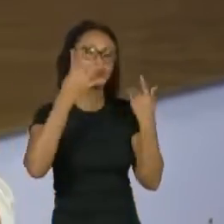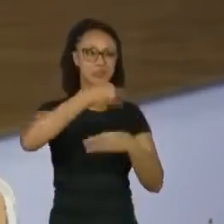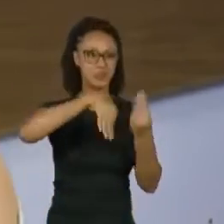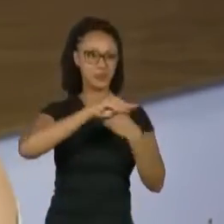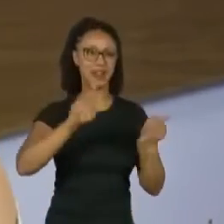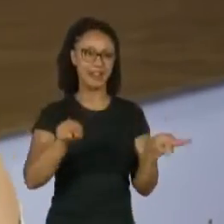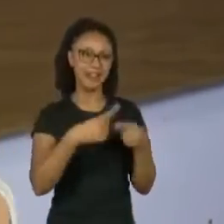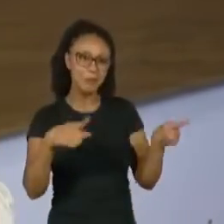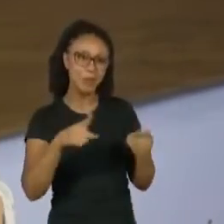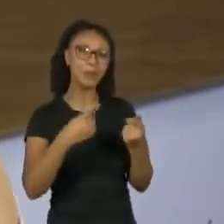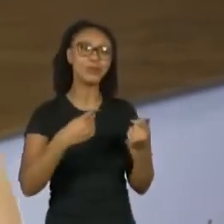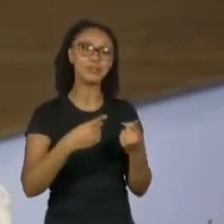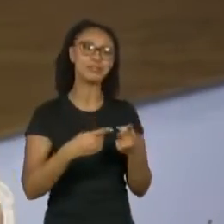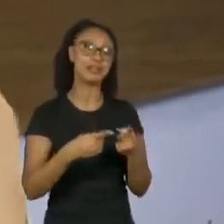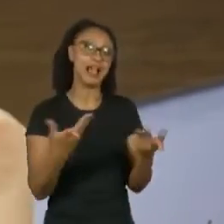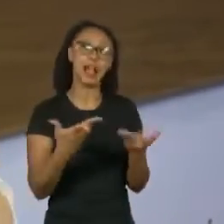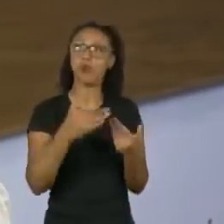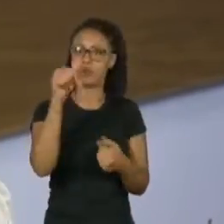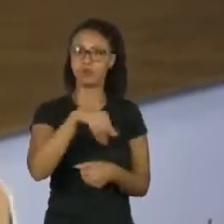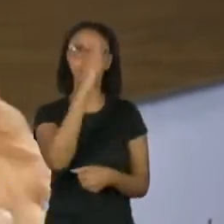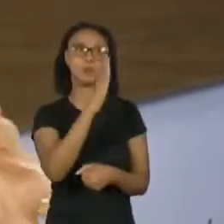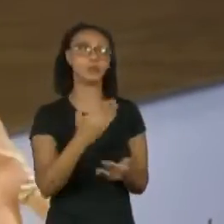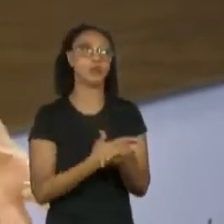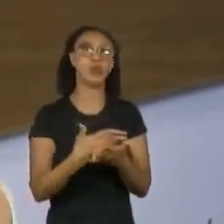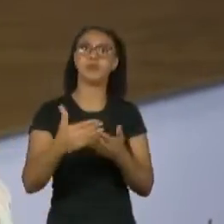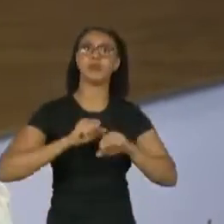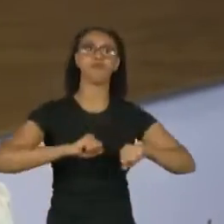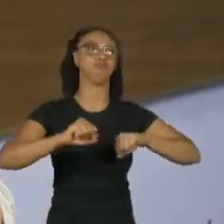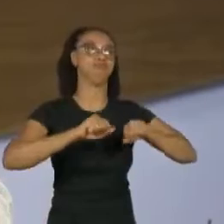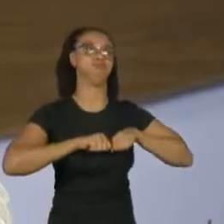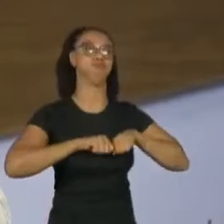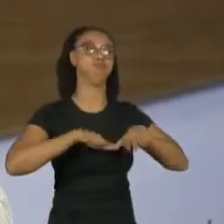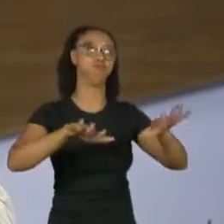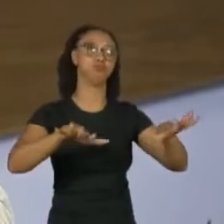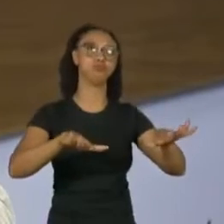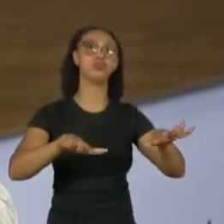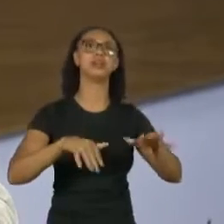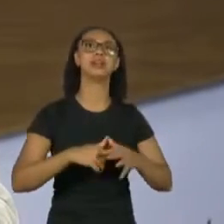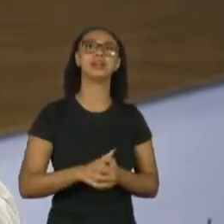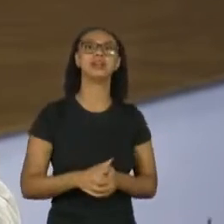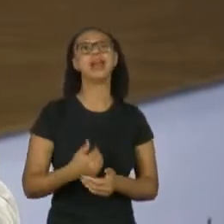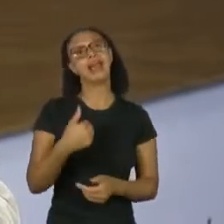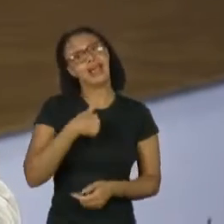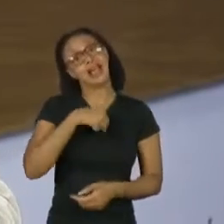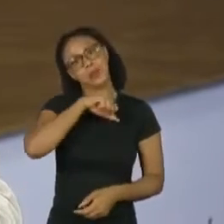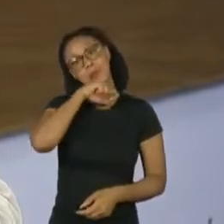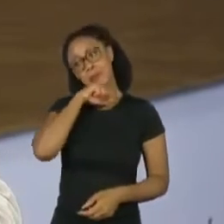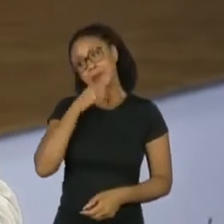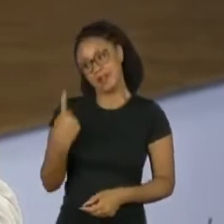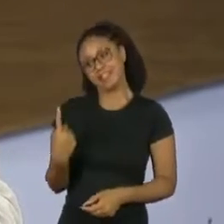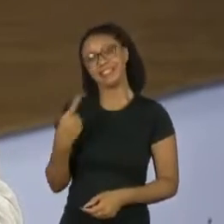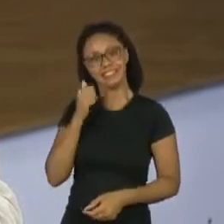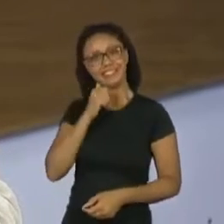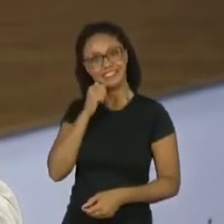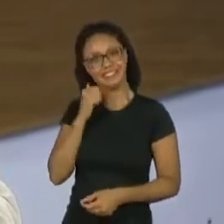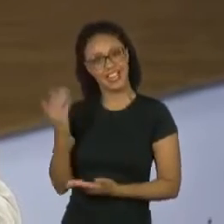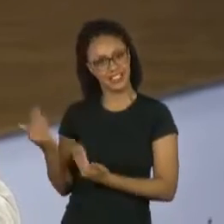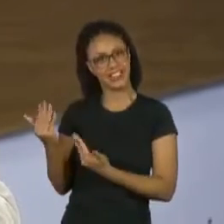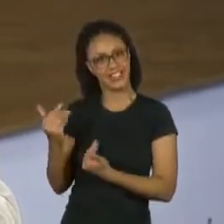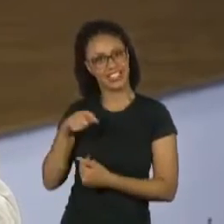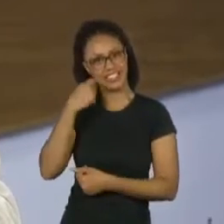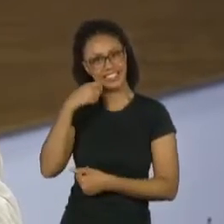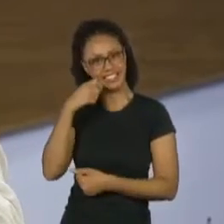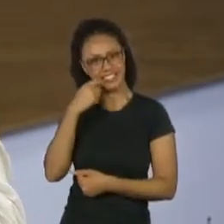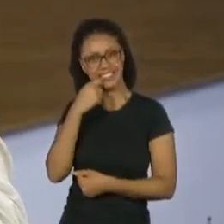estão aí... É verdade. Tem uma série de investimentos musicais enormes. Sou até mãe de uma atriz desse meio. Você faria um